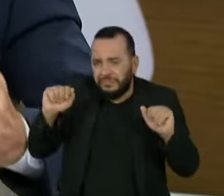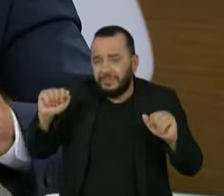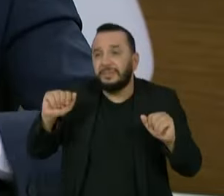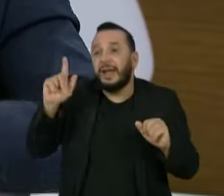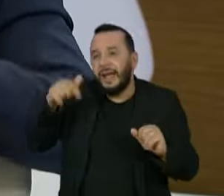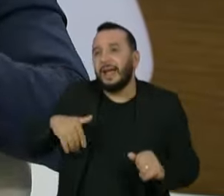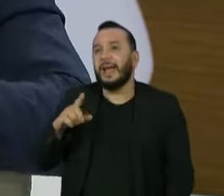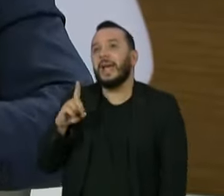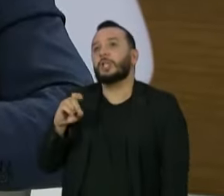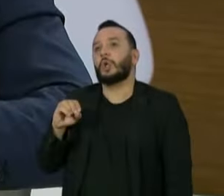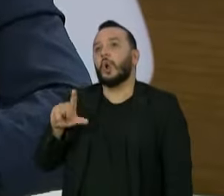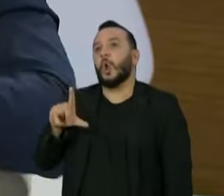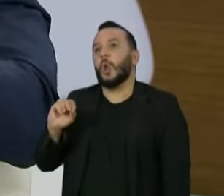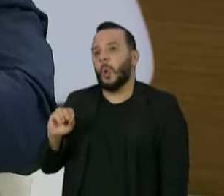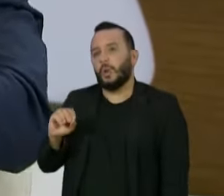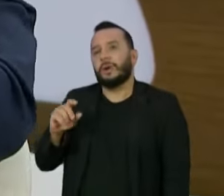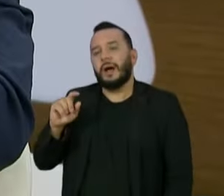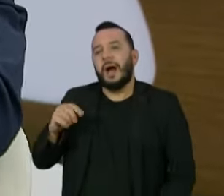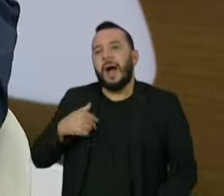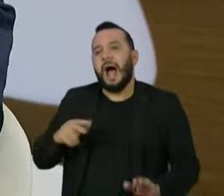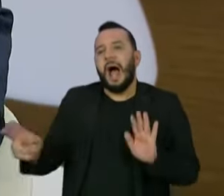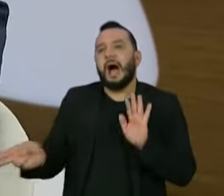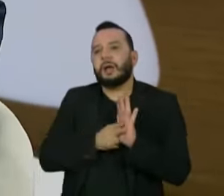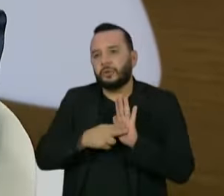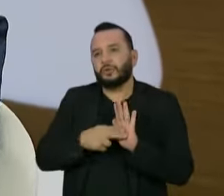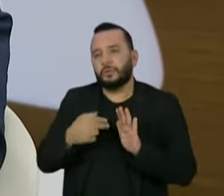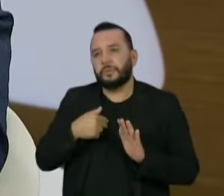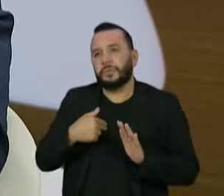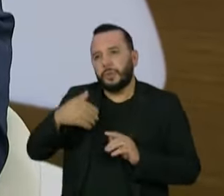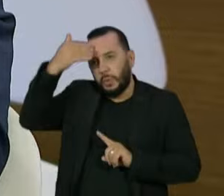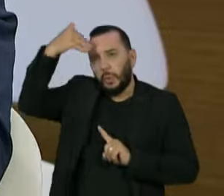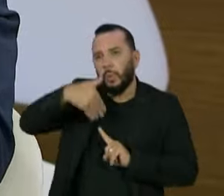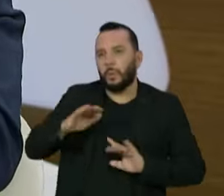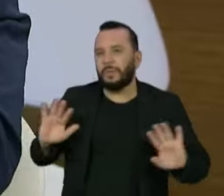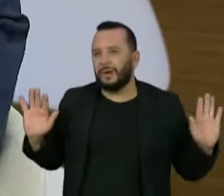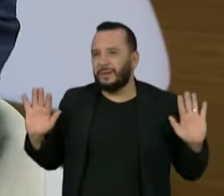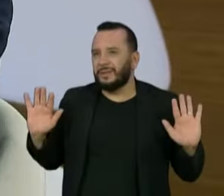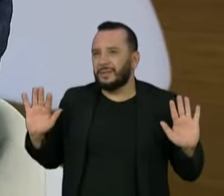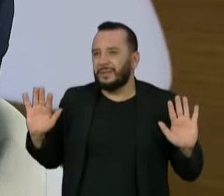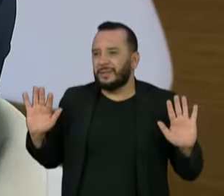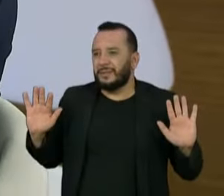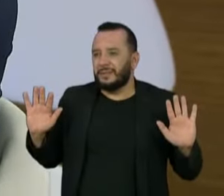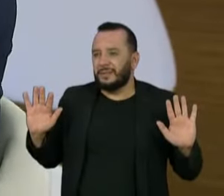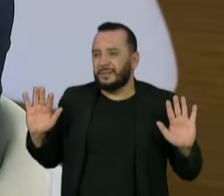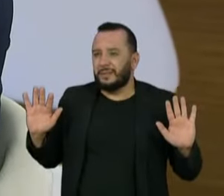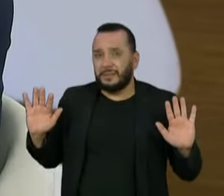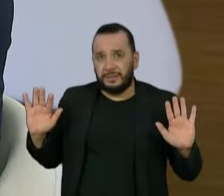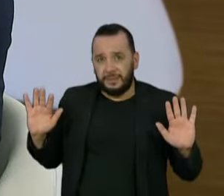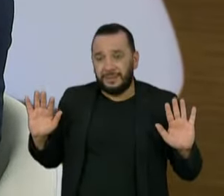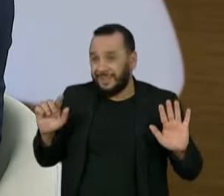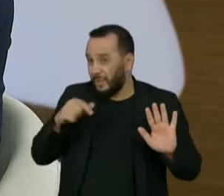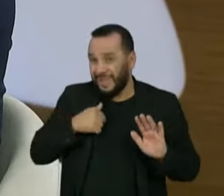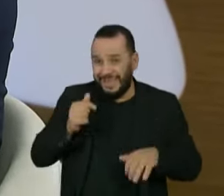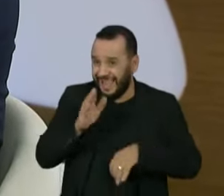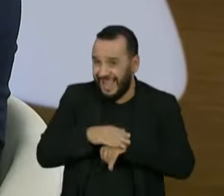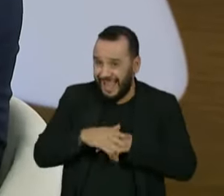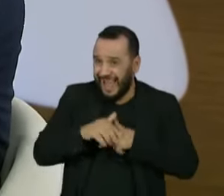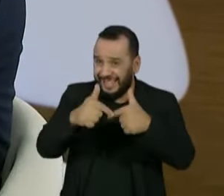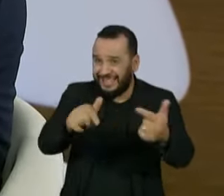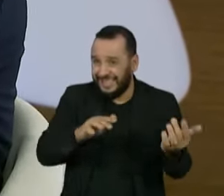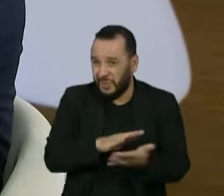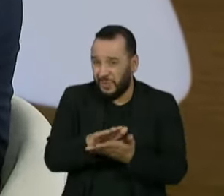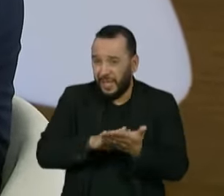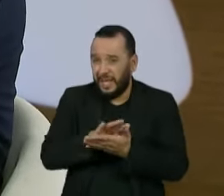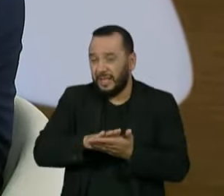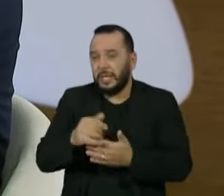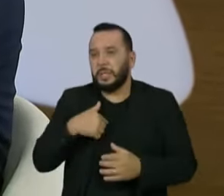prossegue, ele fala, ou assumiu o risco de produzir o resultado. Então, ele agiu por omissão e a relevância